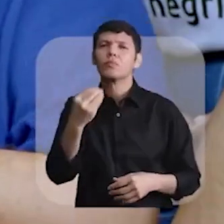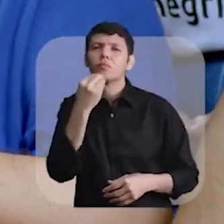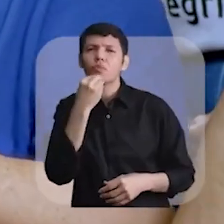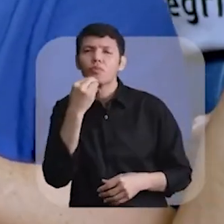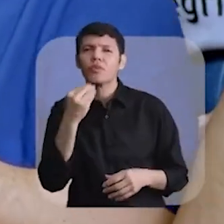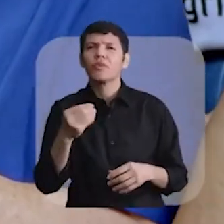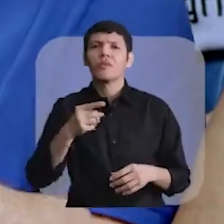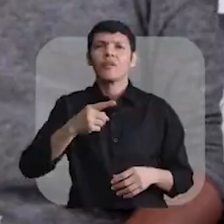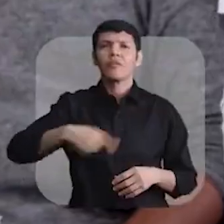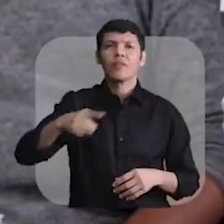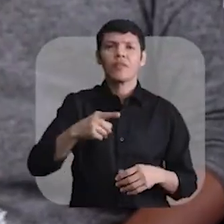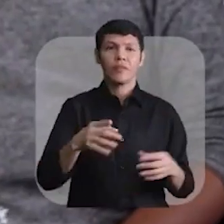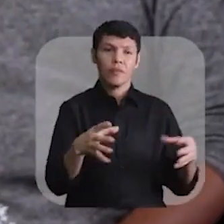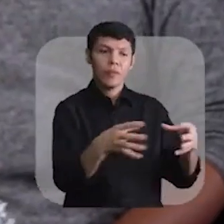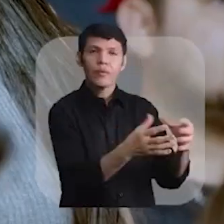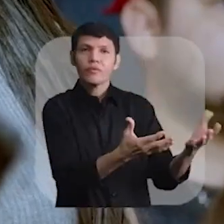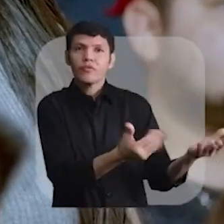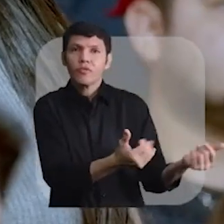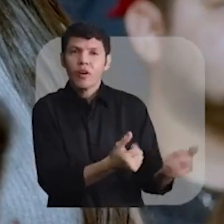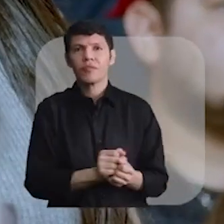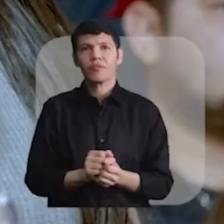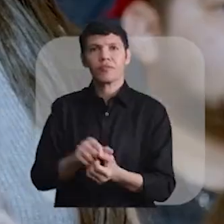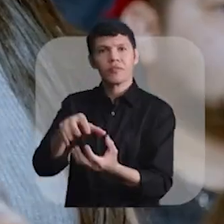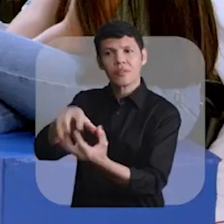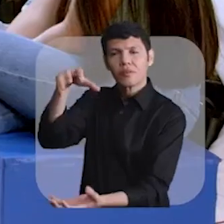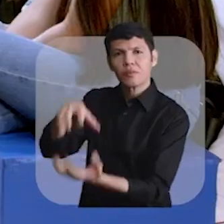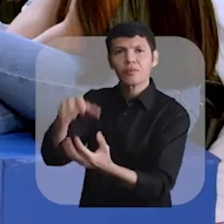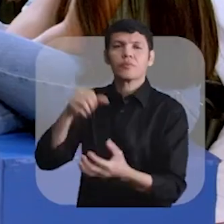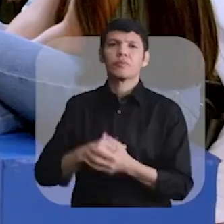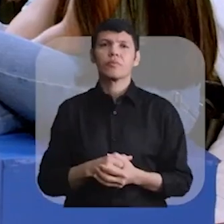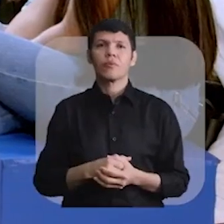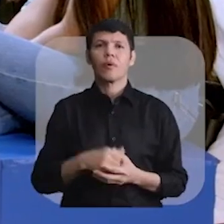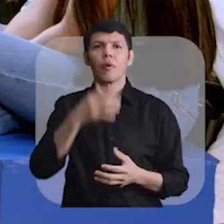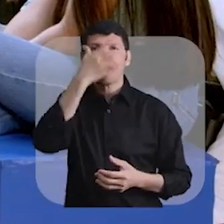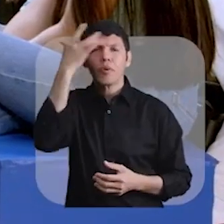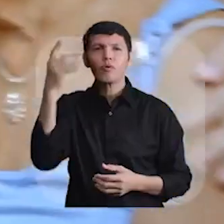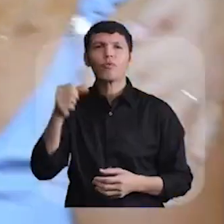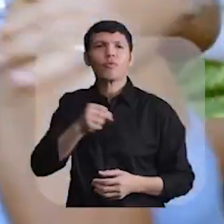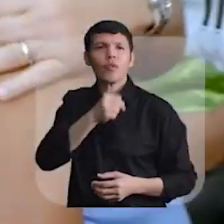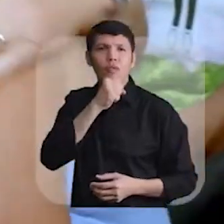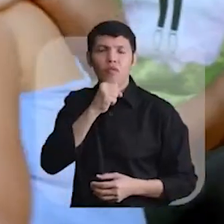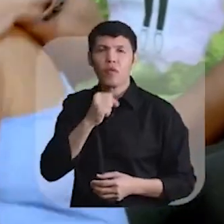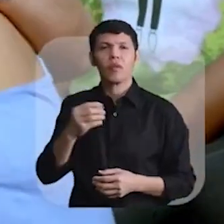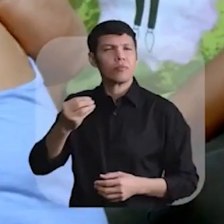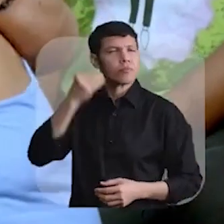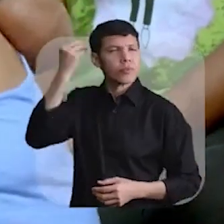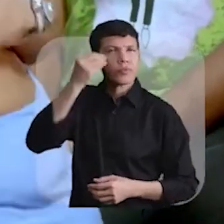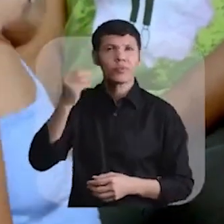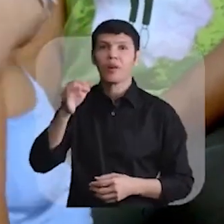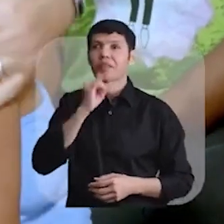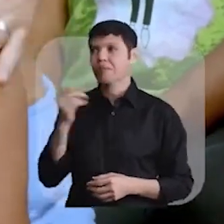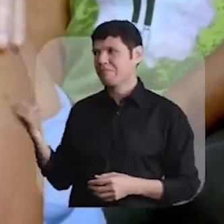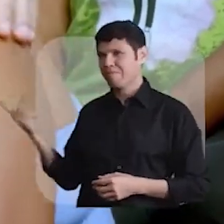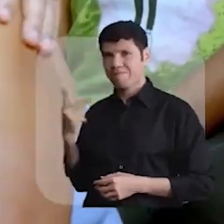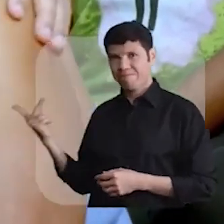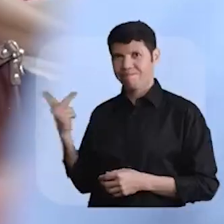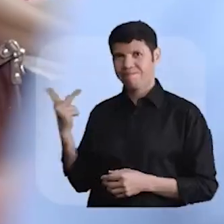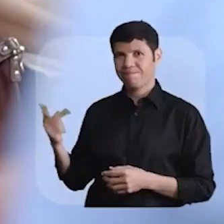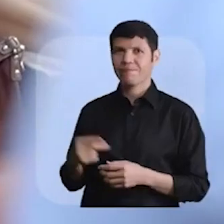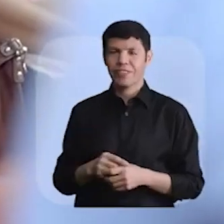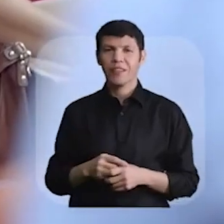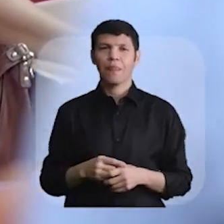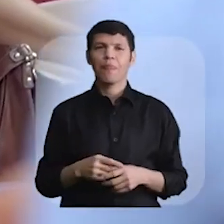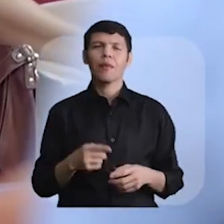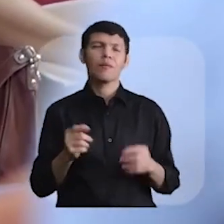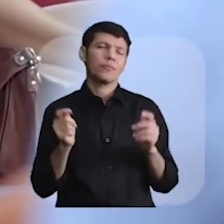oportunidade dos jovens, dos adultos, dos mais maduros, que nem eu e a minha colega aqui,